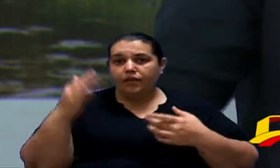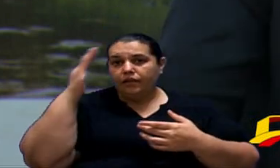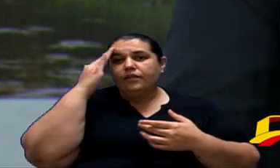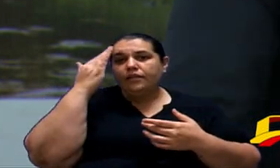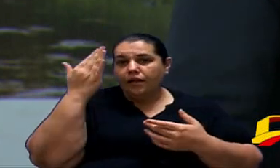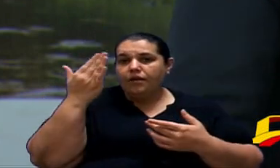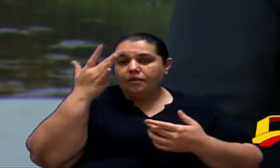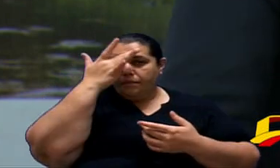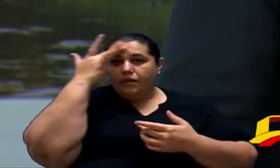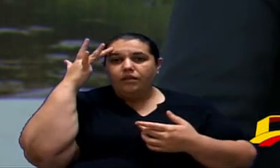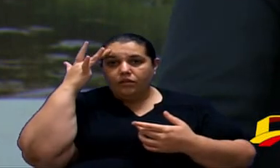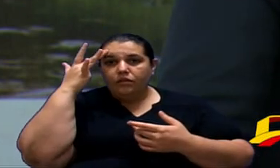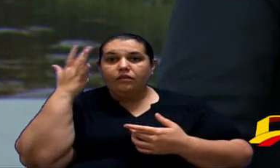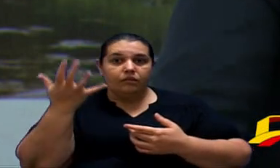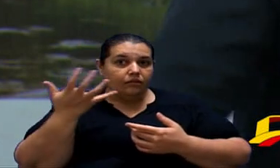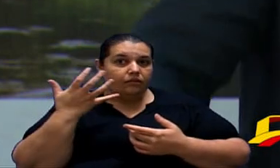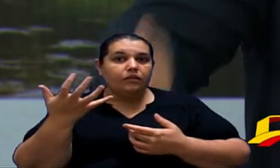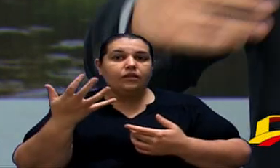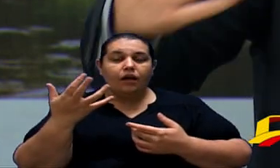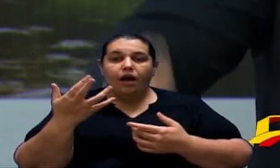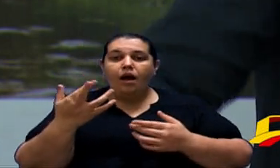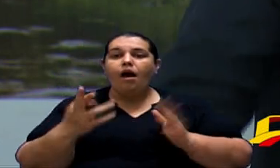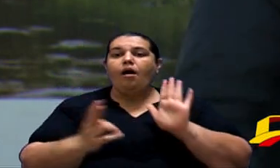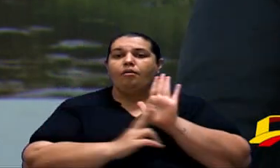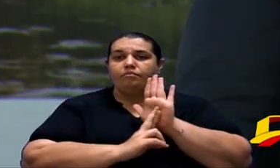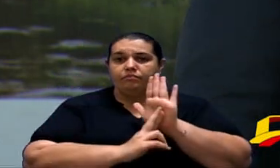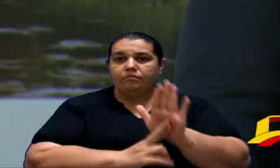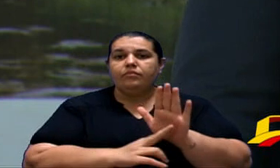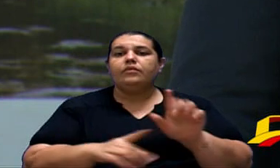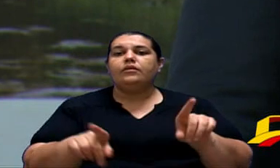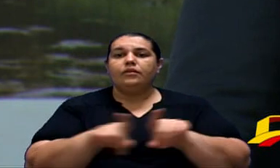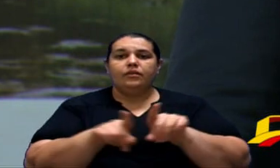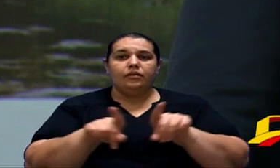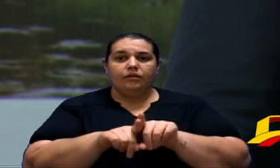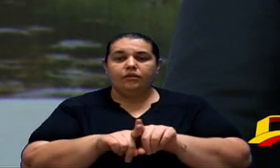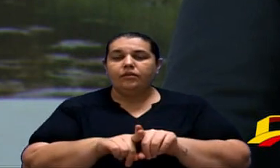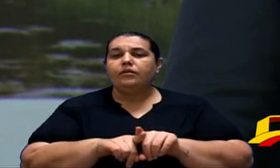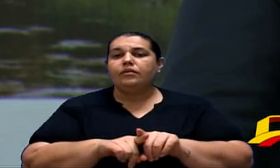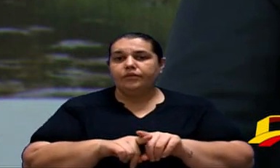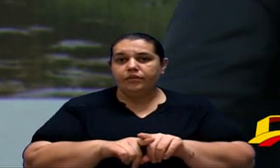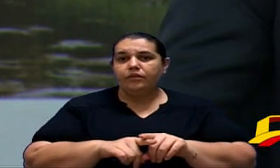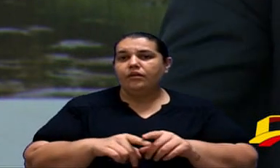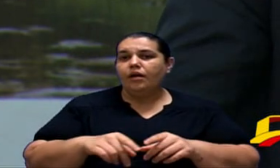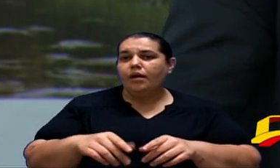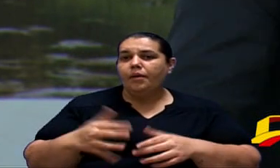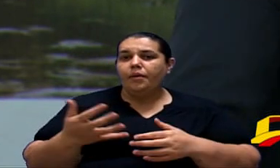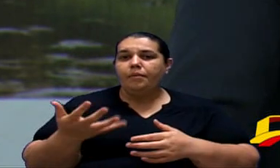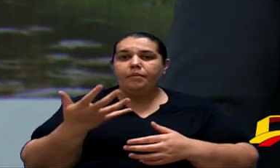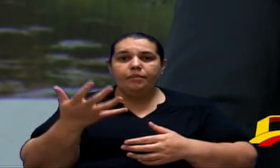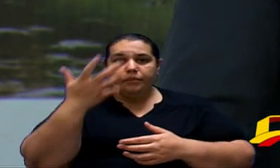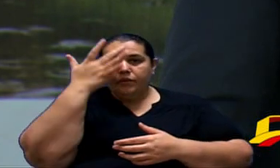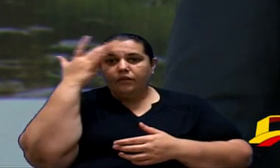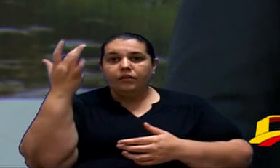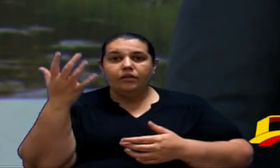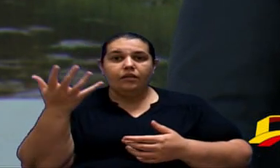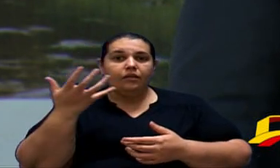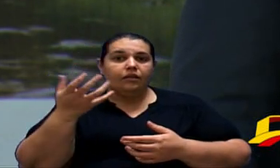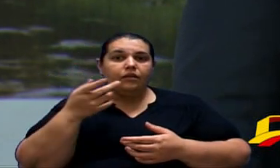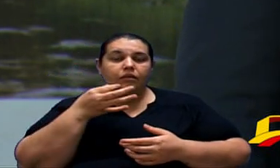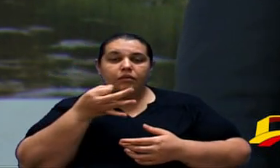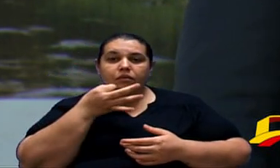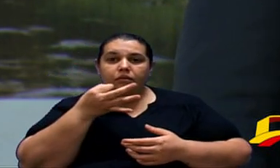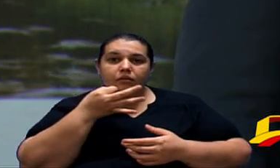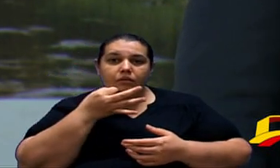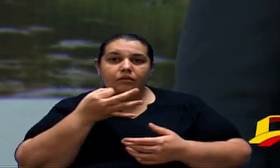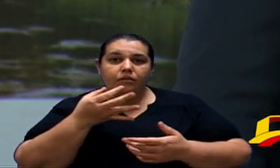os demais representantes do sindicato ouvir ouvir as pessoas porque praticamente